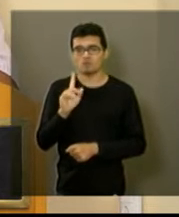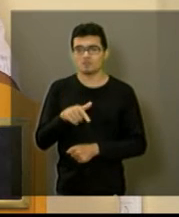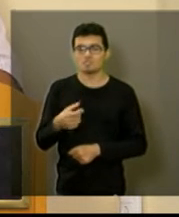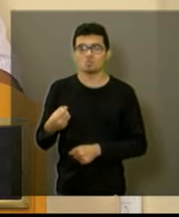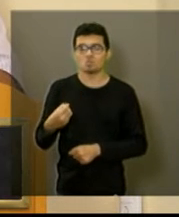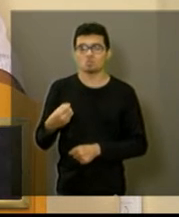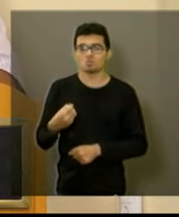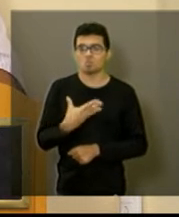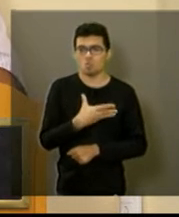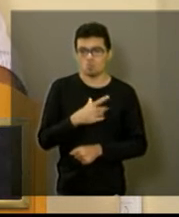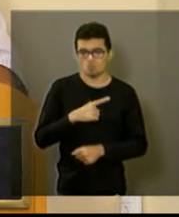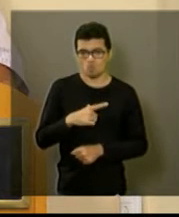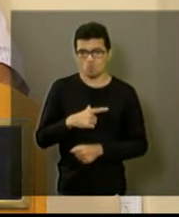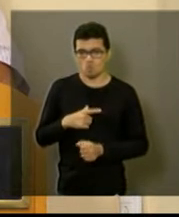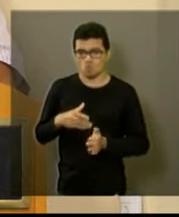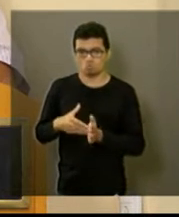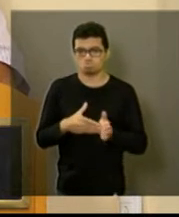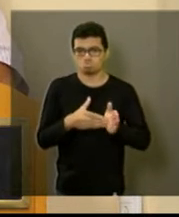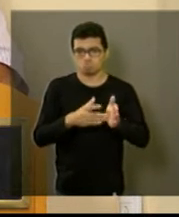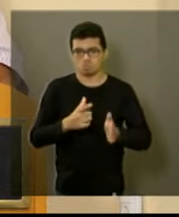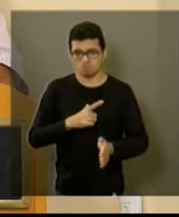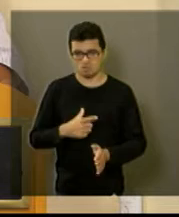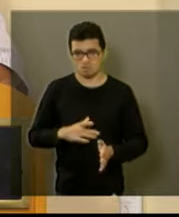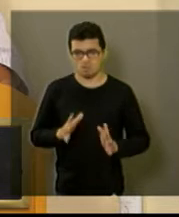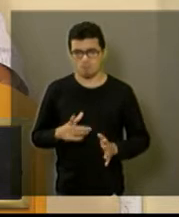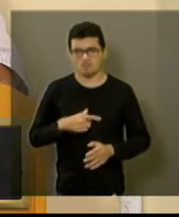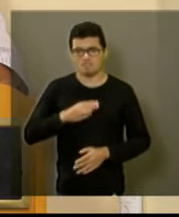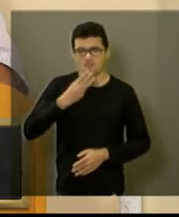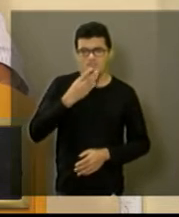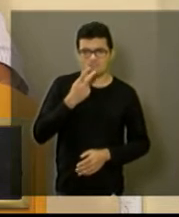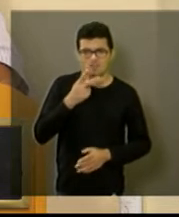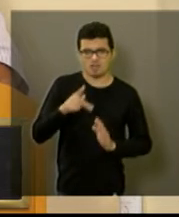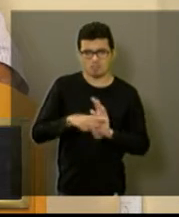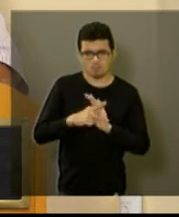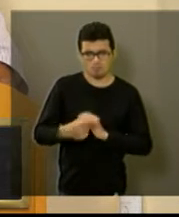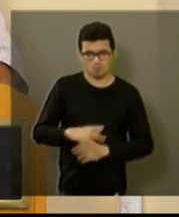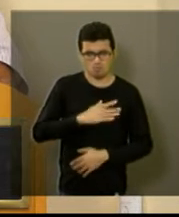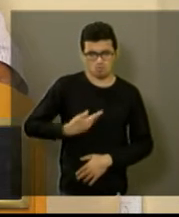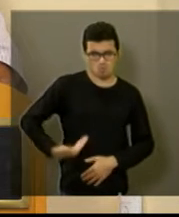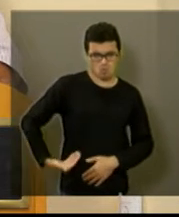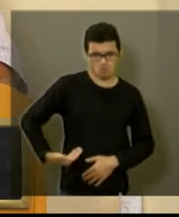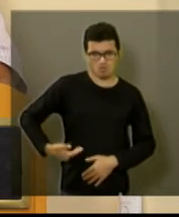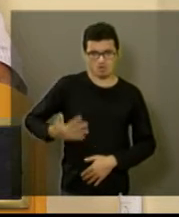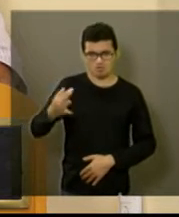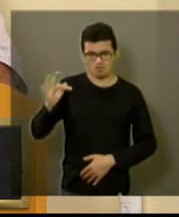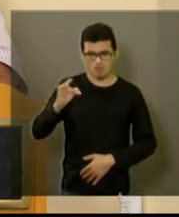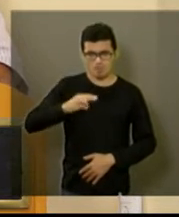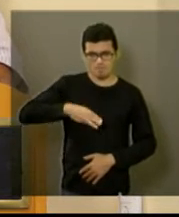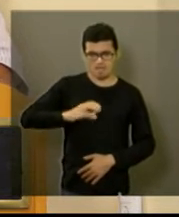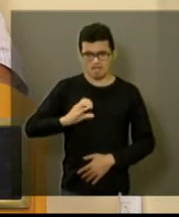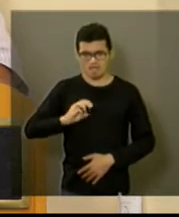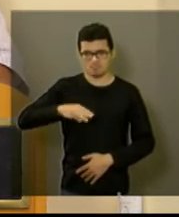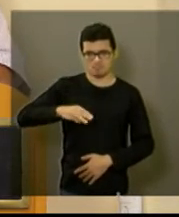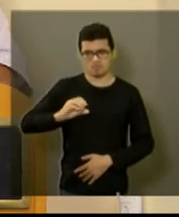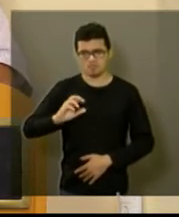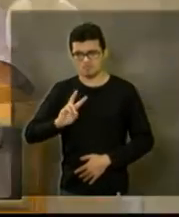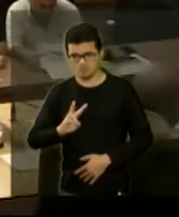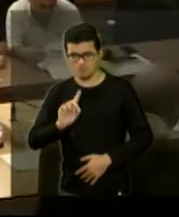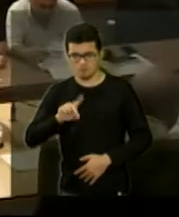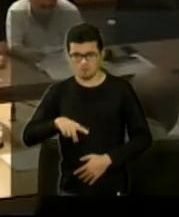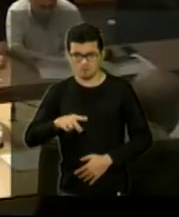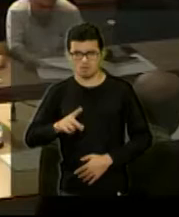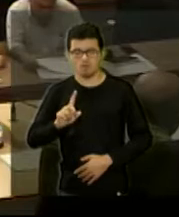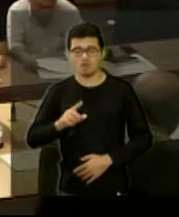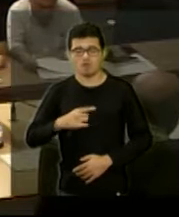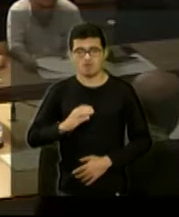o melhor caminho a ser tomado. Minha Casa e Minha Vida você fala Governo Federal, Governo de Estado, CDHU, essas coisas não tem nada. CDHU, nós temos